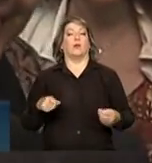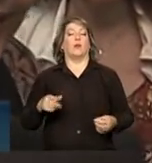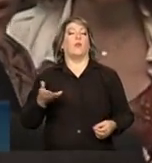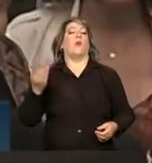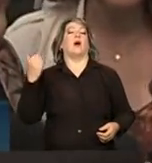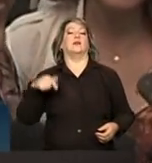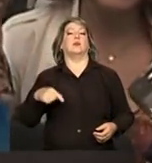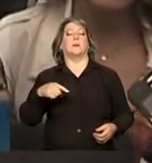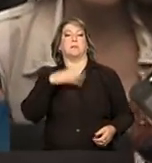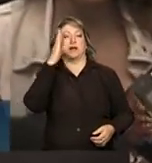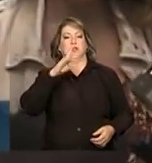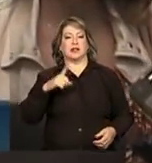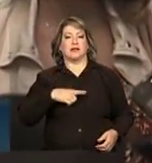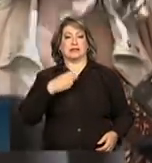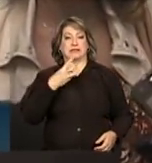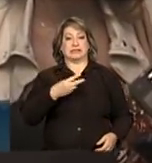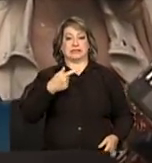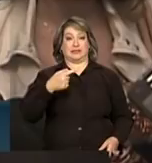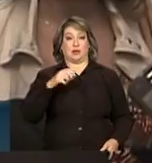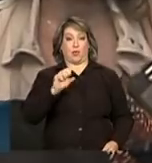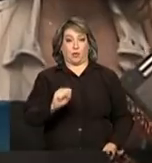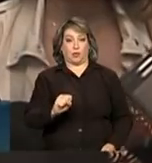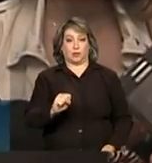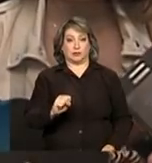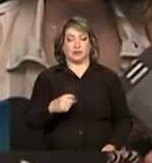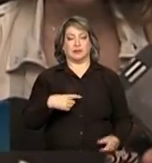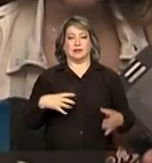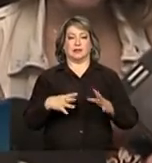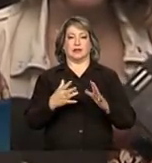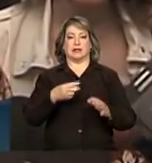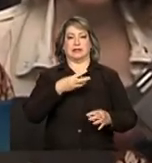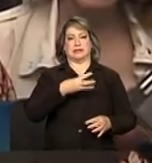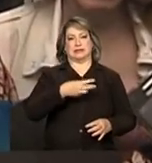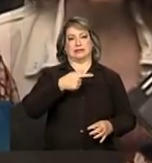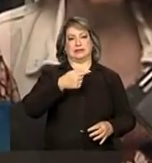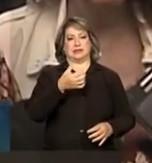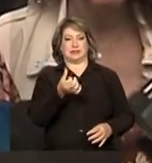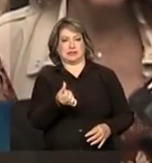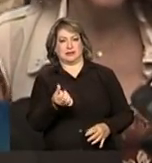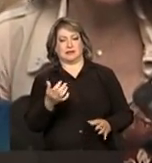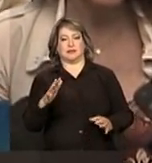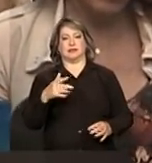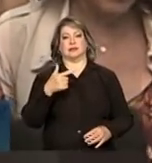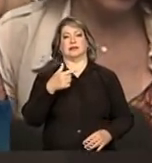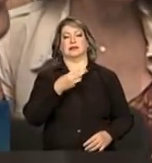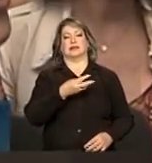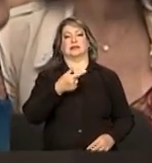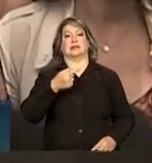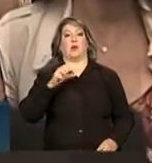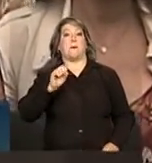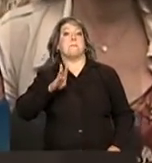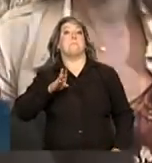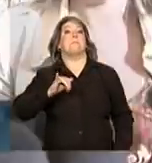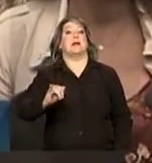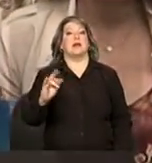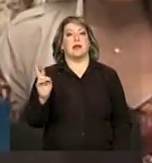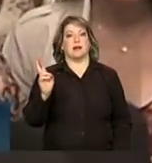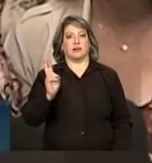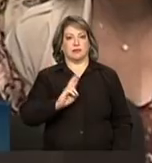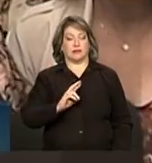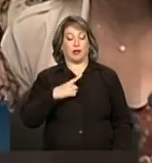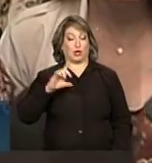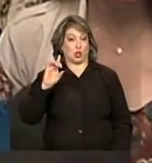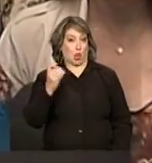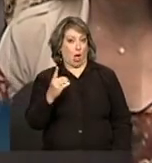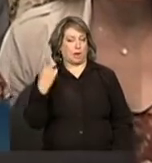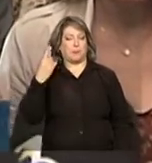378, entre 376 e 78 bilhões de dólares de reserva?